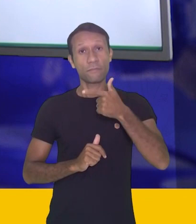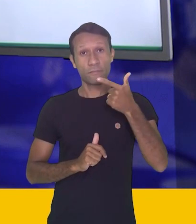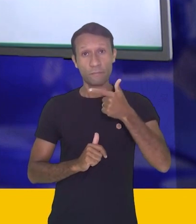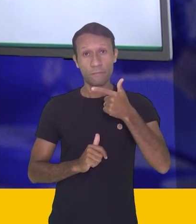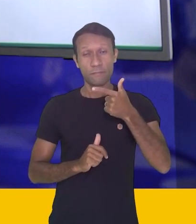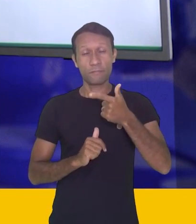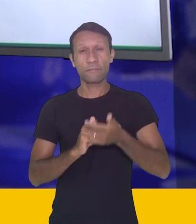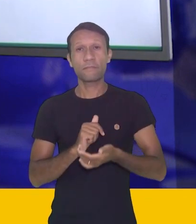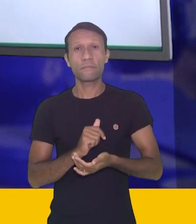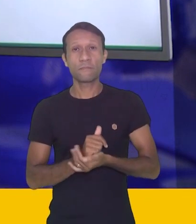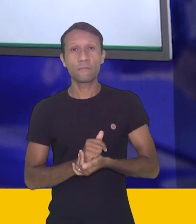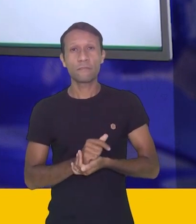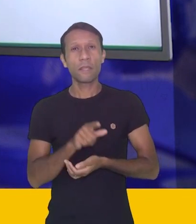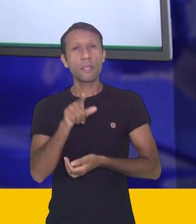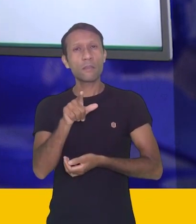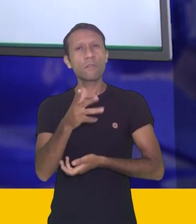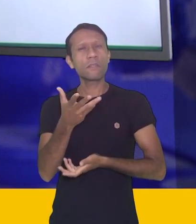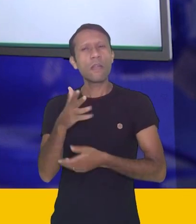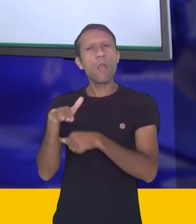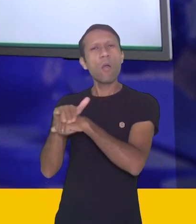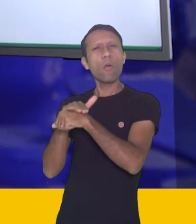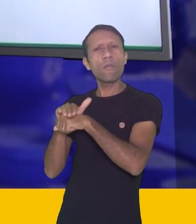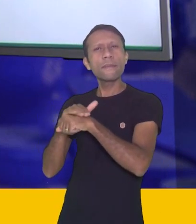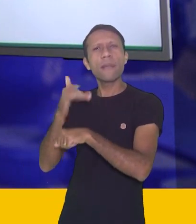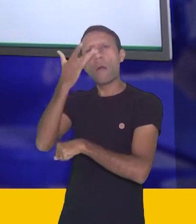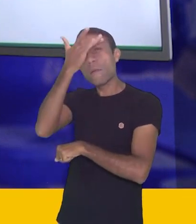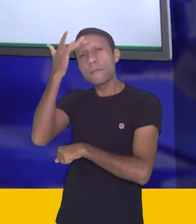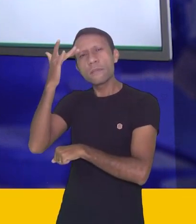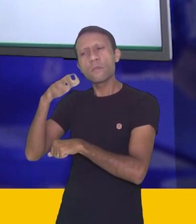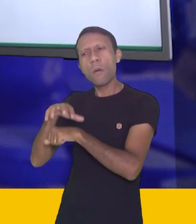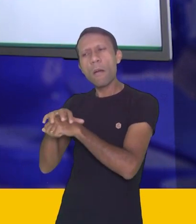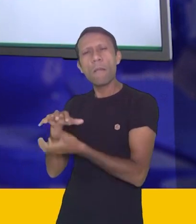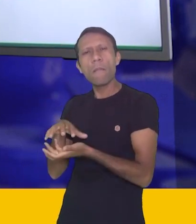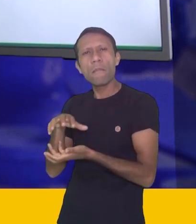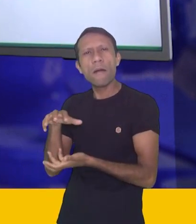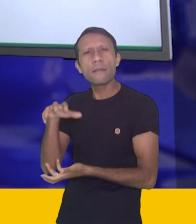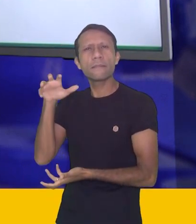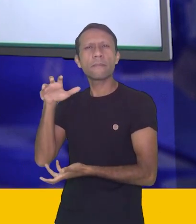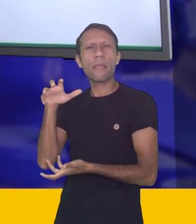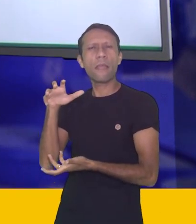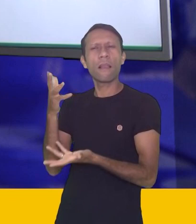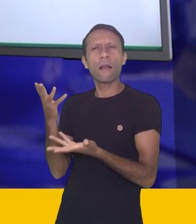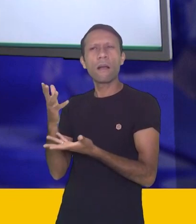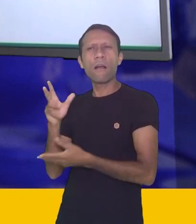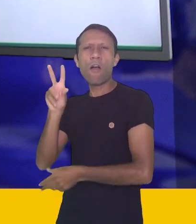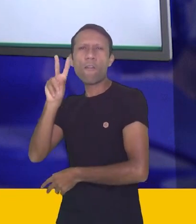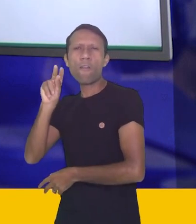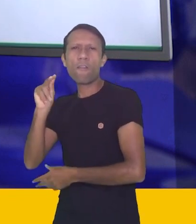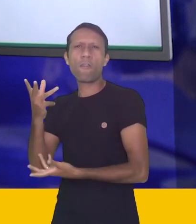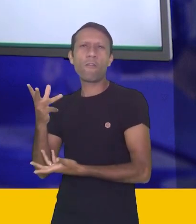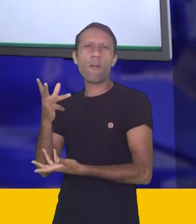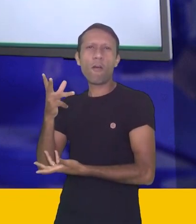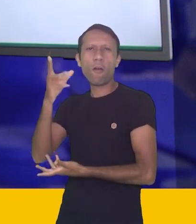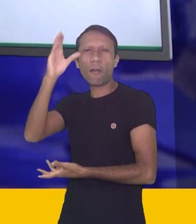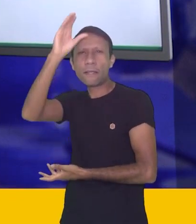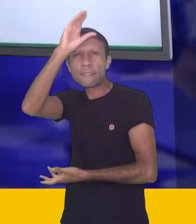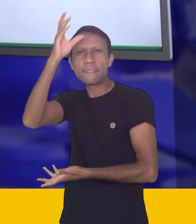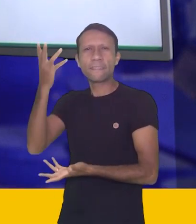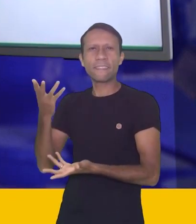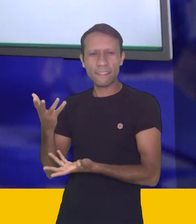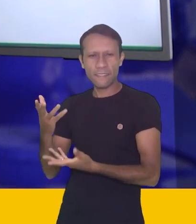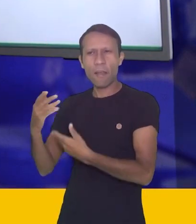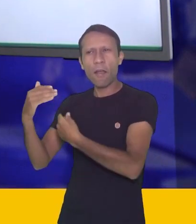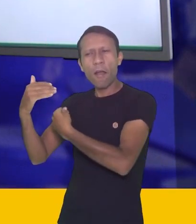ponto, pede para você conversar com alguém mais velho. Conversa com alguém aí da tua casa, tua avó, teu avô, né?